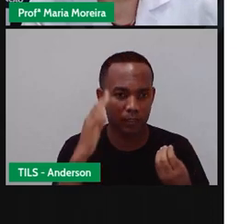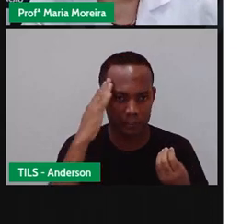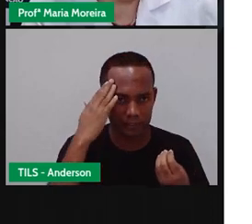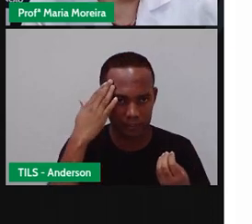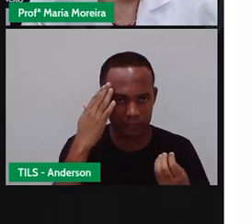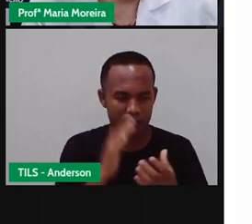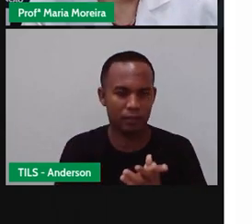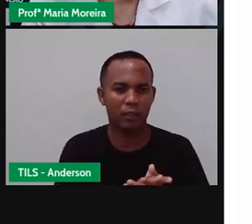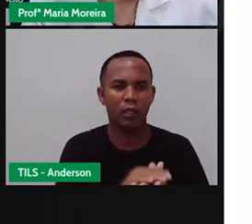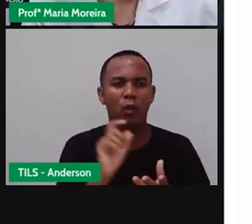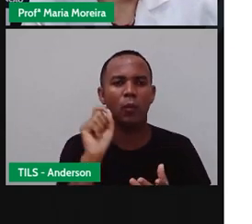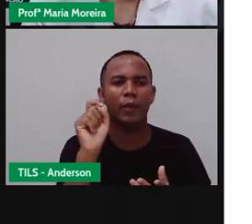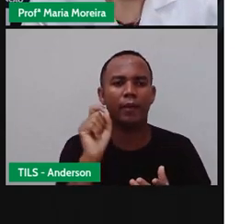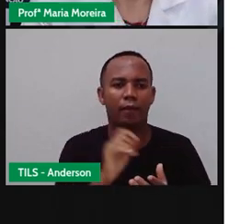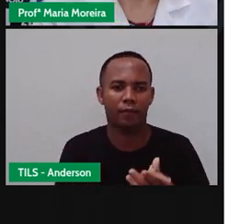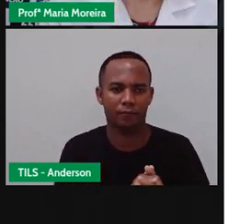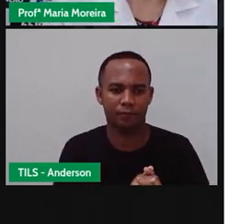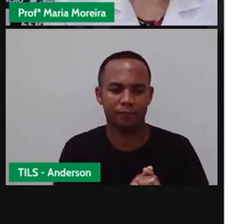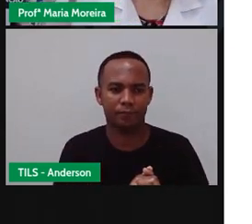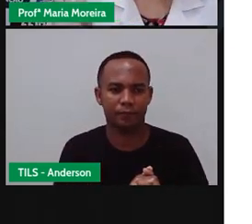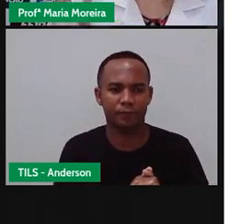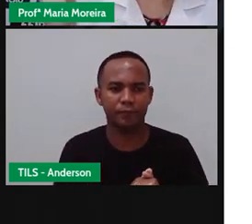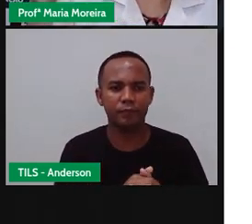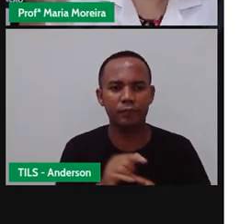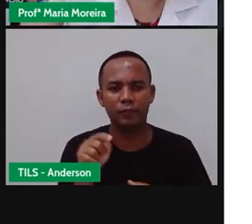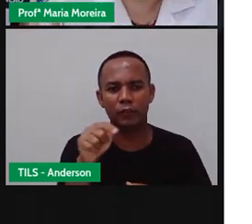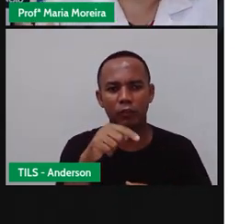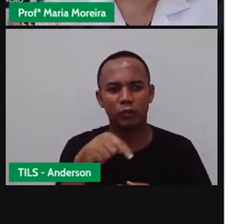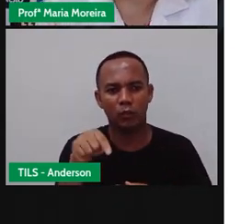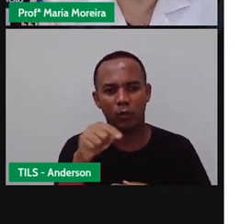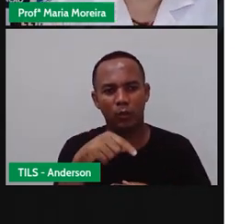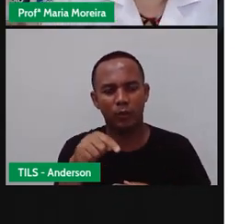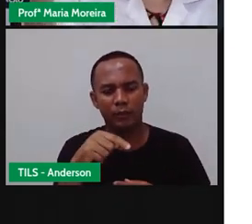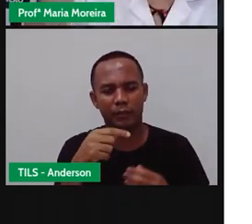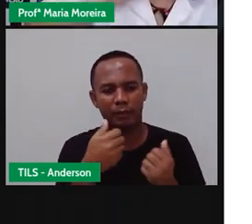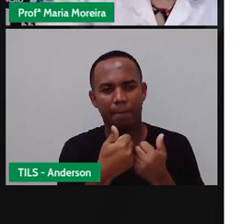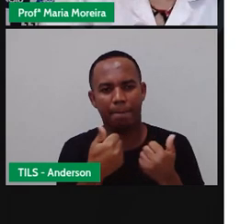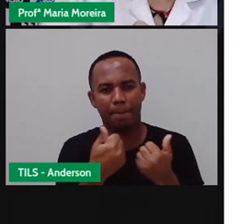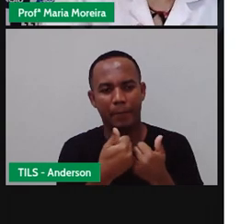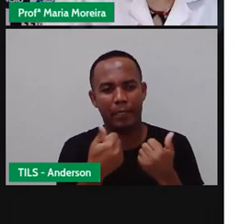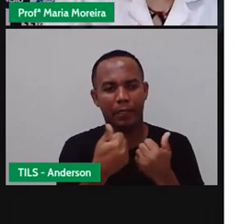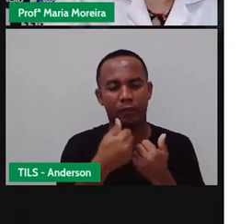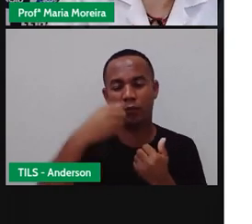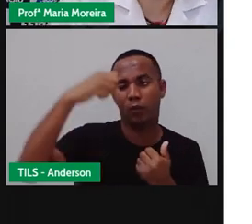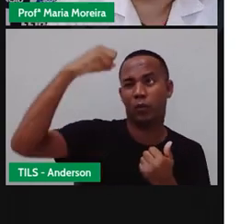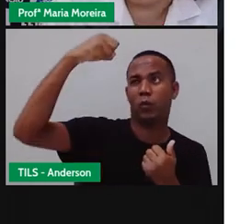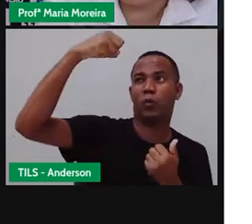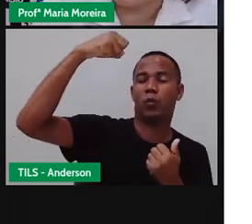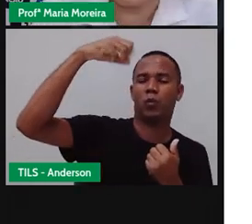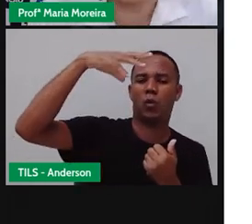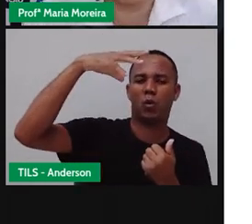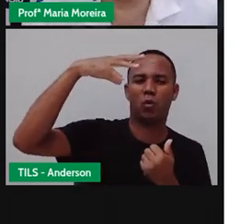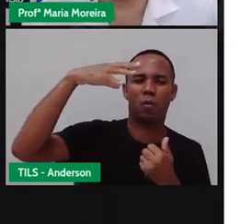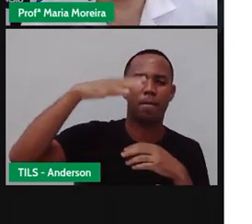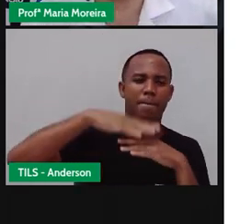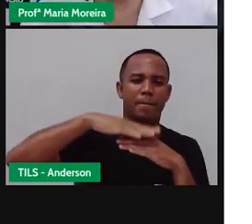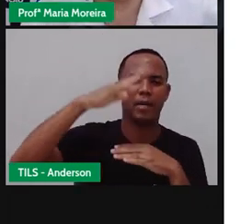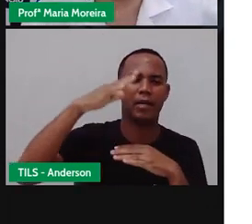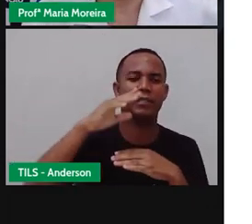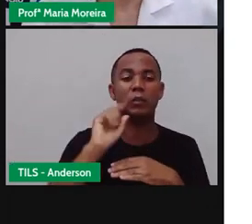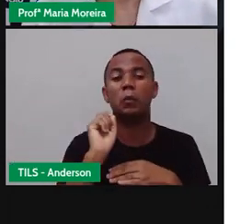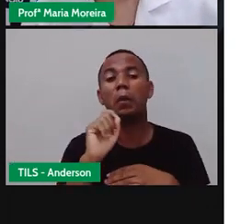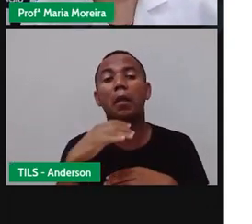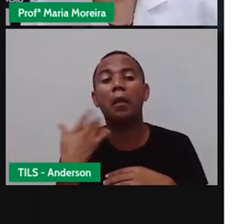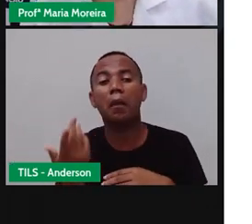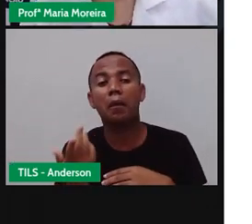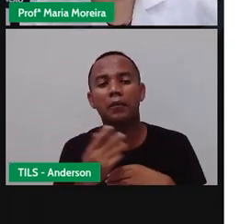porque o quê? Nós estamos próximos do sol, os raios de sol, na verdade, pegam mais na gente. O é que tá acontecendo?